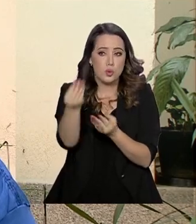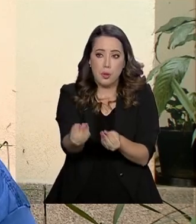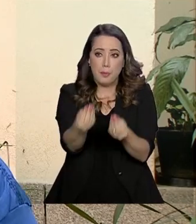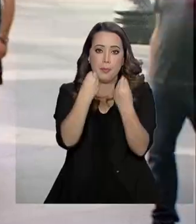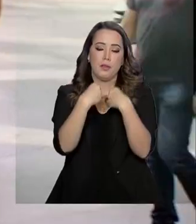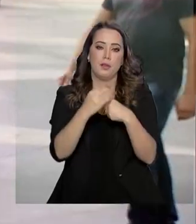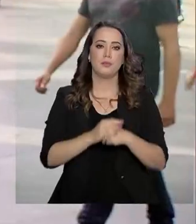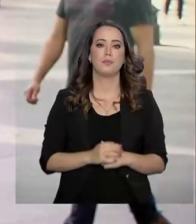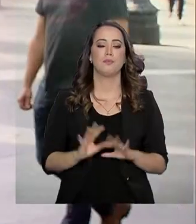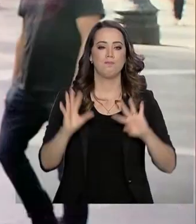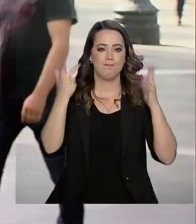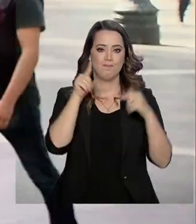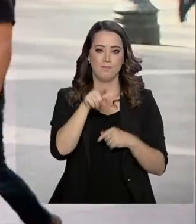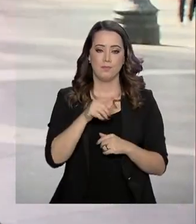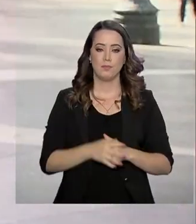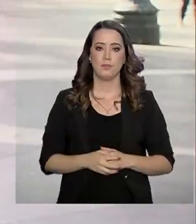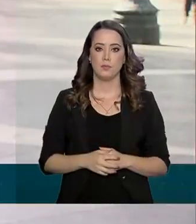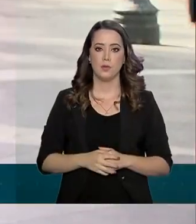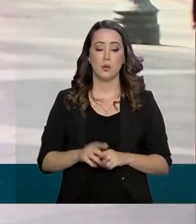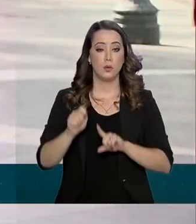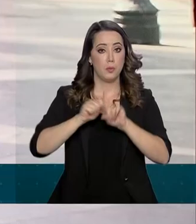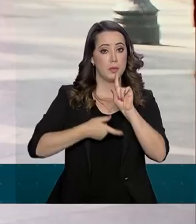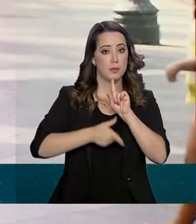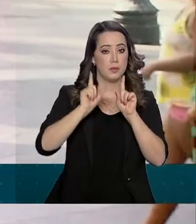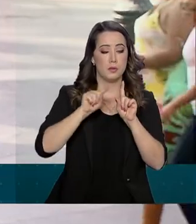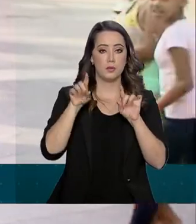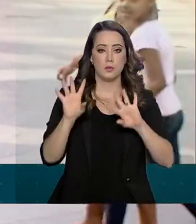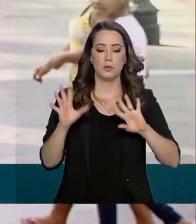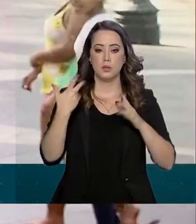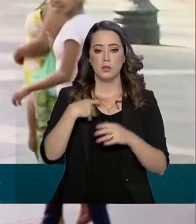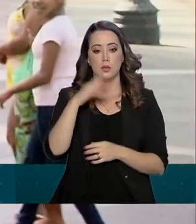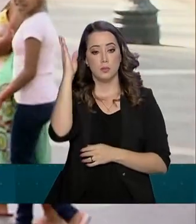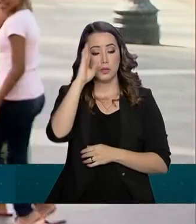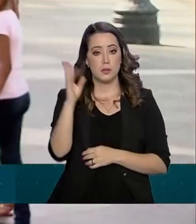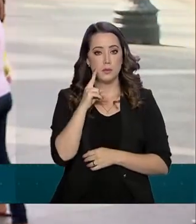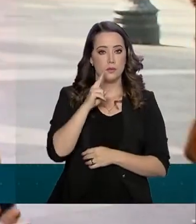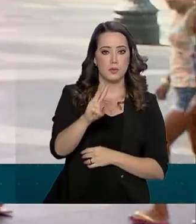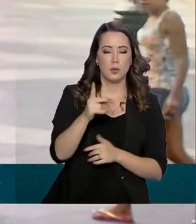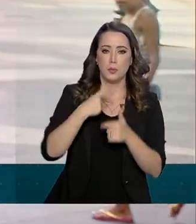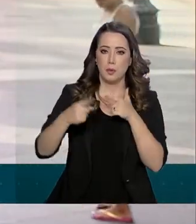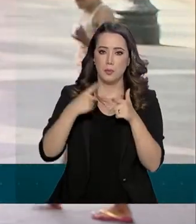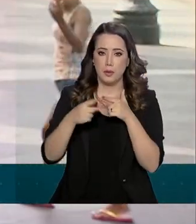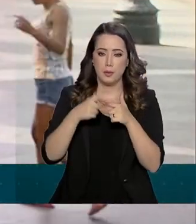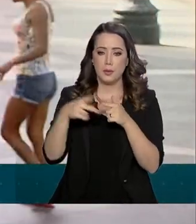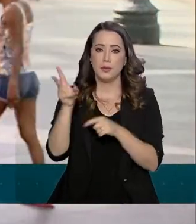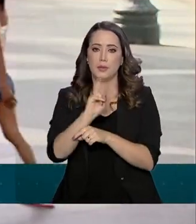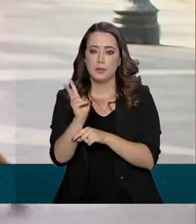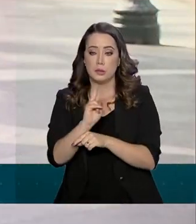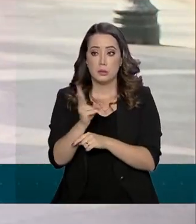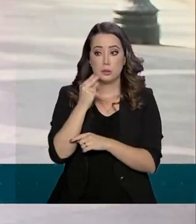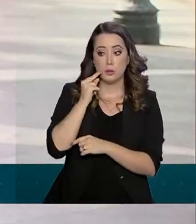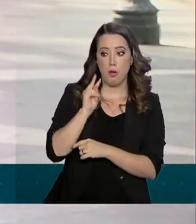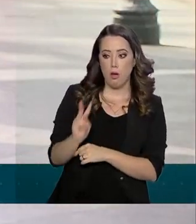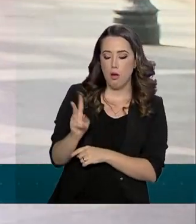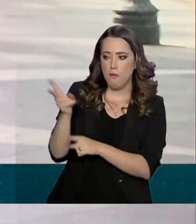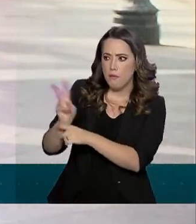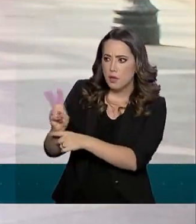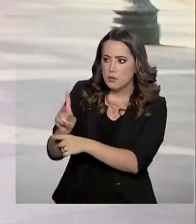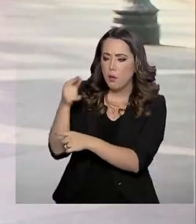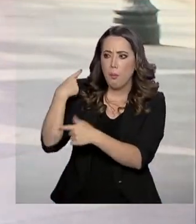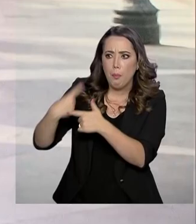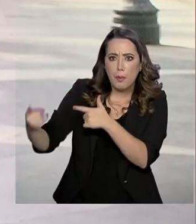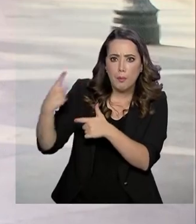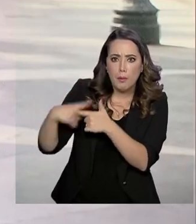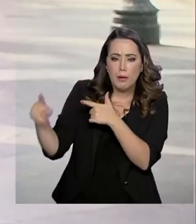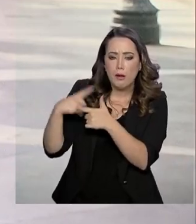Gerson. No mês passado, o governo brasileiro considerou a situação na Venezuela como sendo uma grave e generalizada violação dos